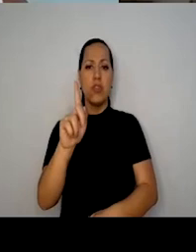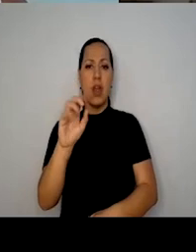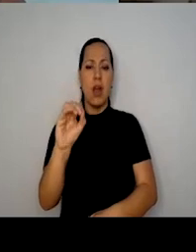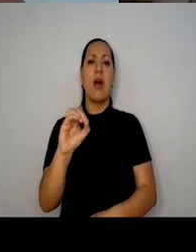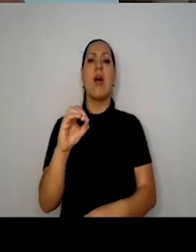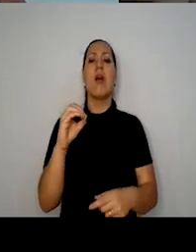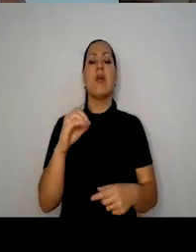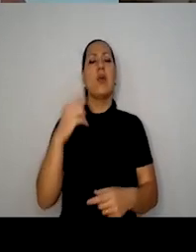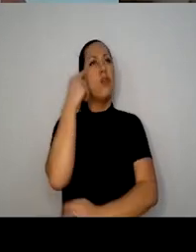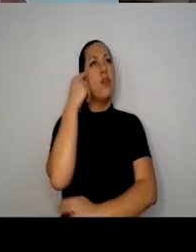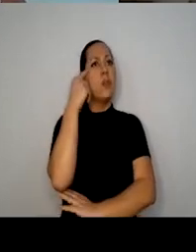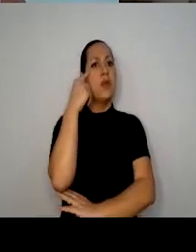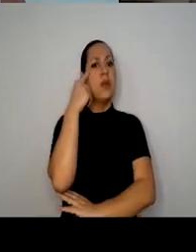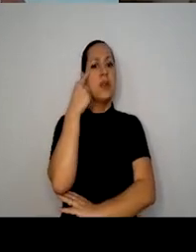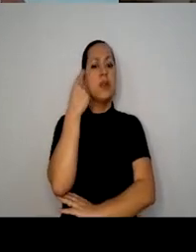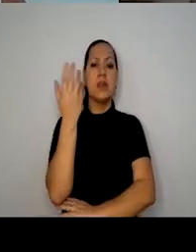eu fico pensando aqui,